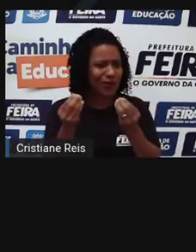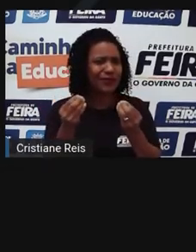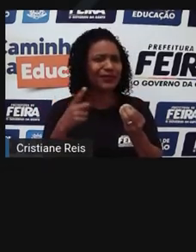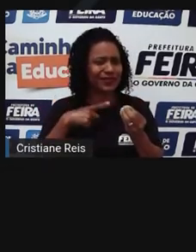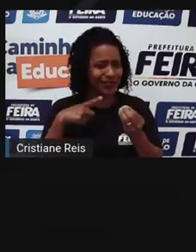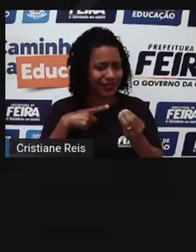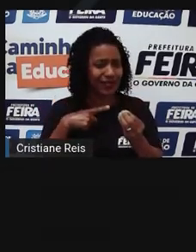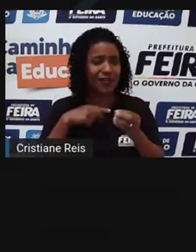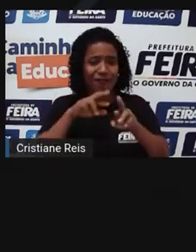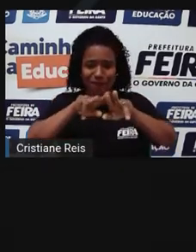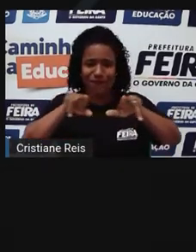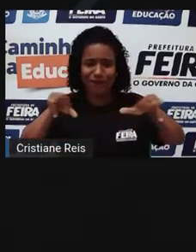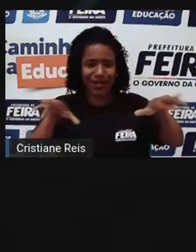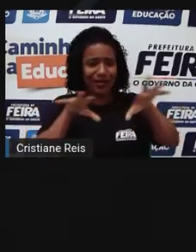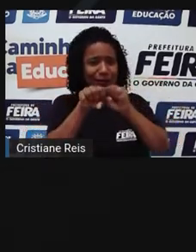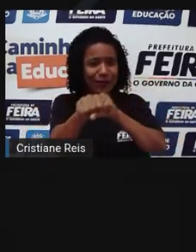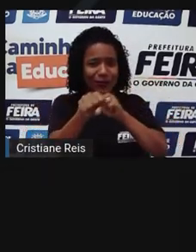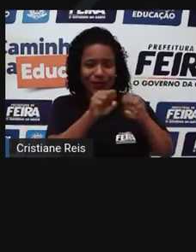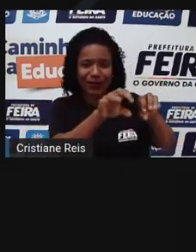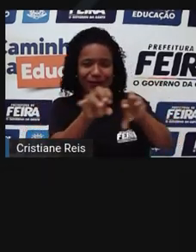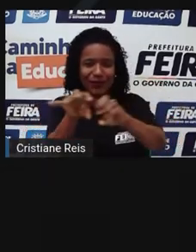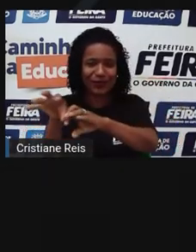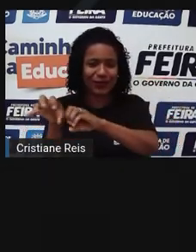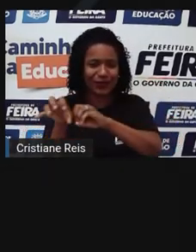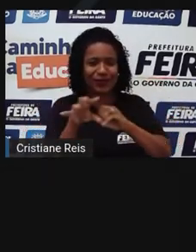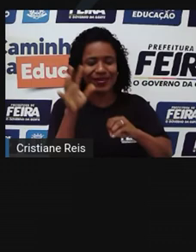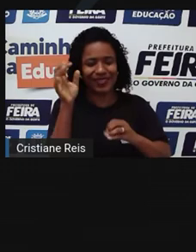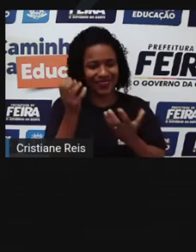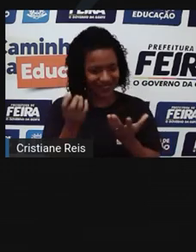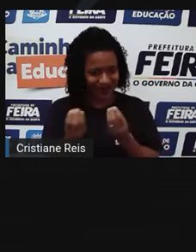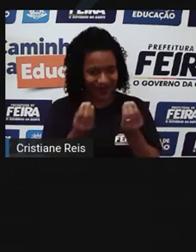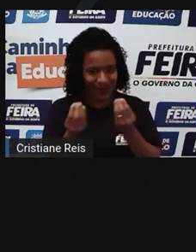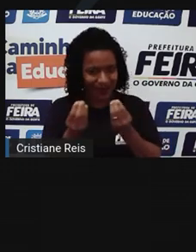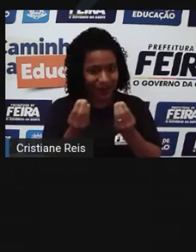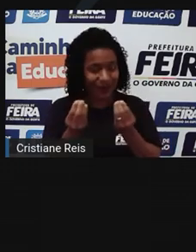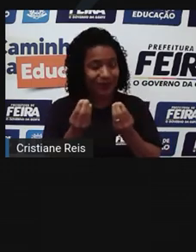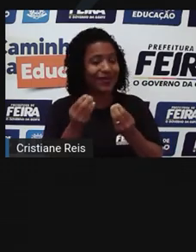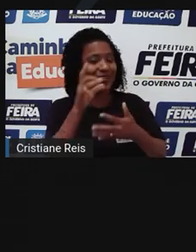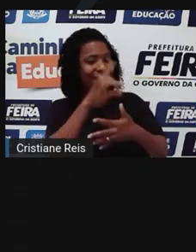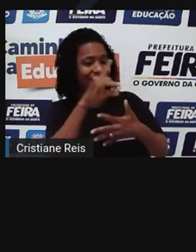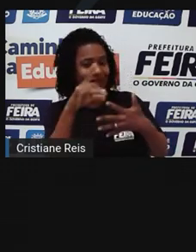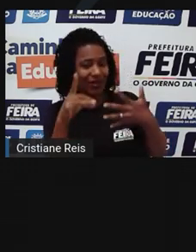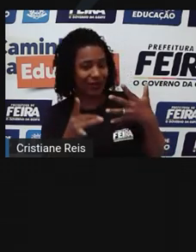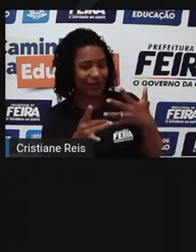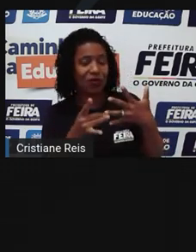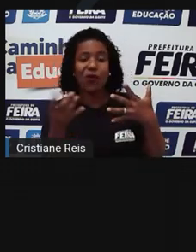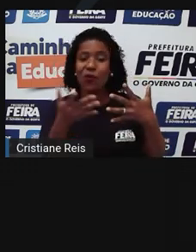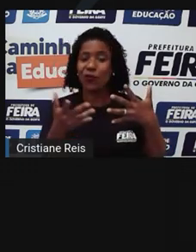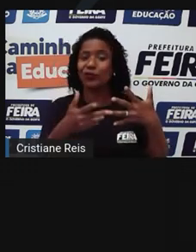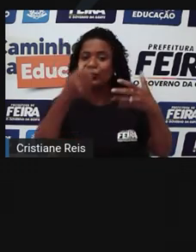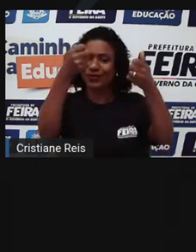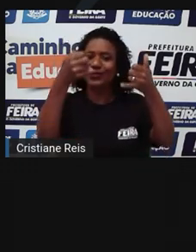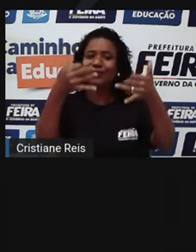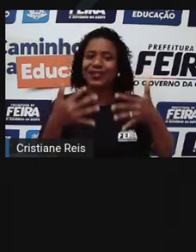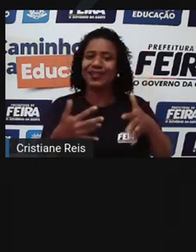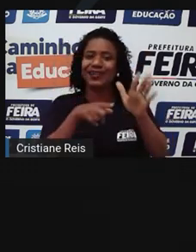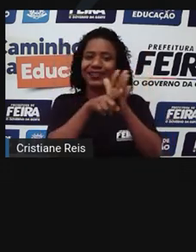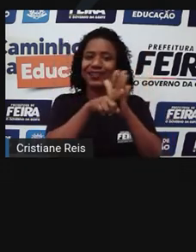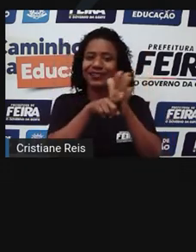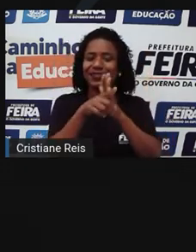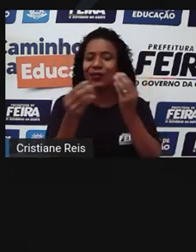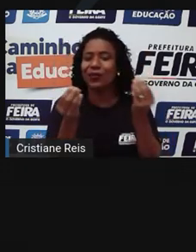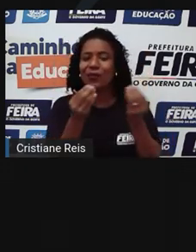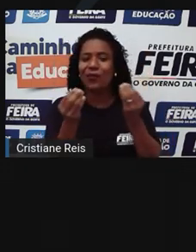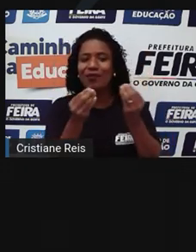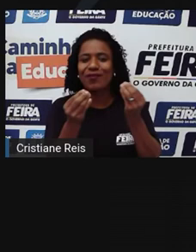modalidades aplicadas na educação e ensino suas respectivas atividades? Hoje, vamos analisar como esses